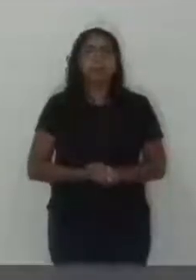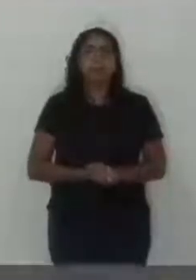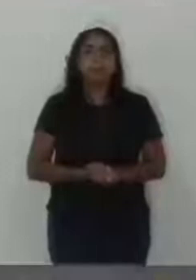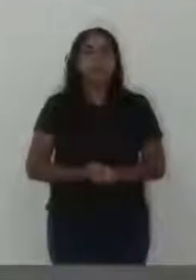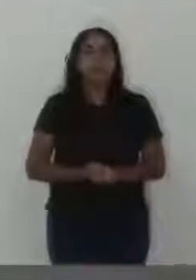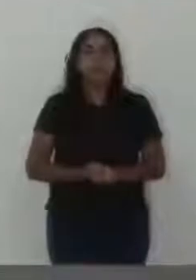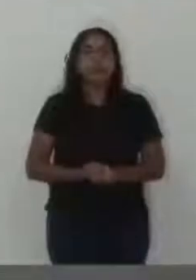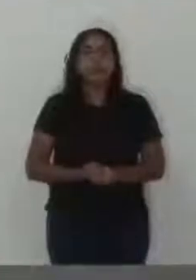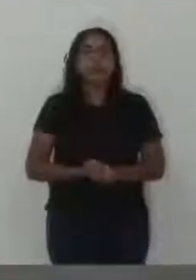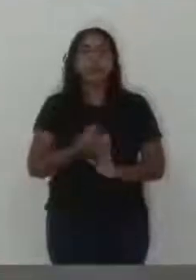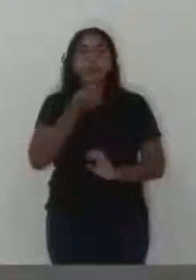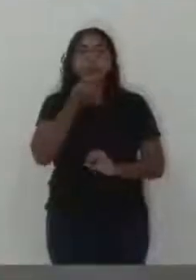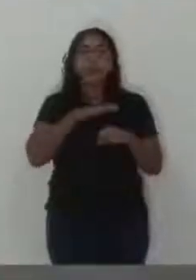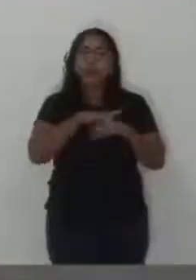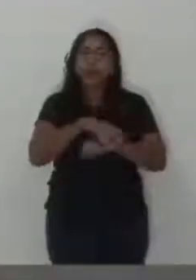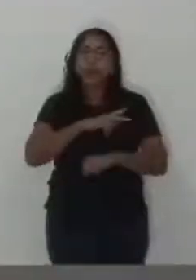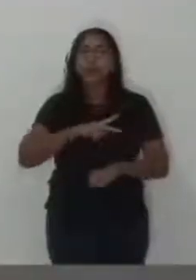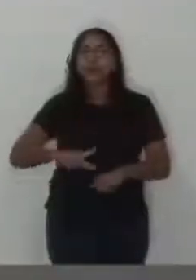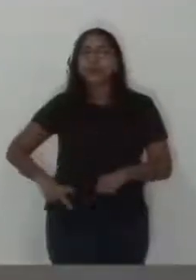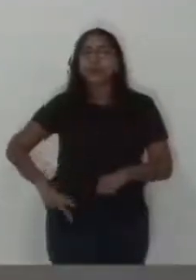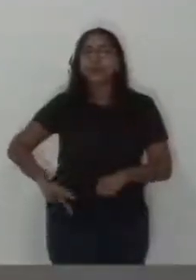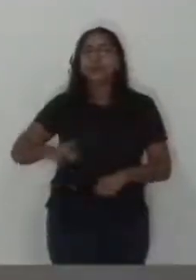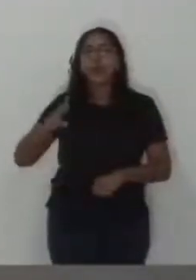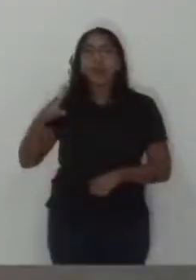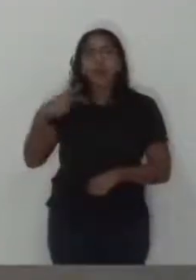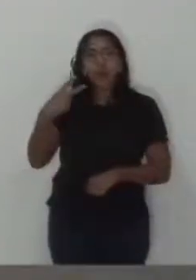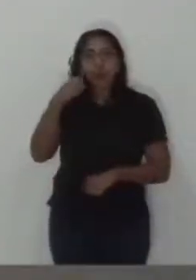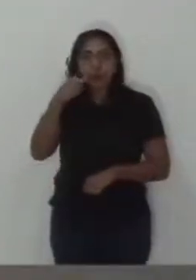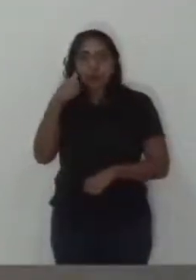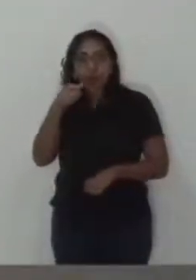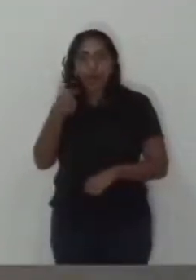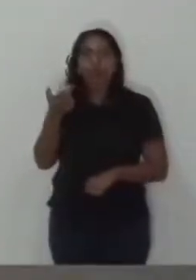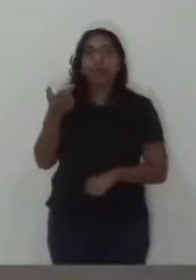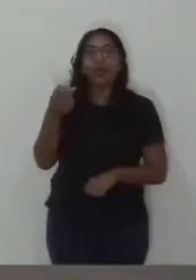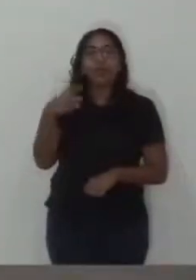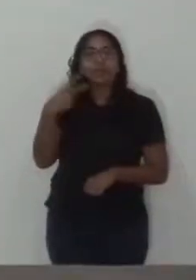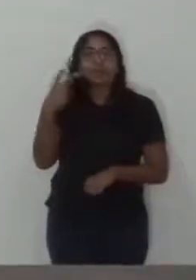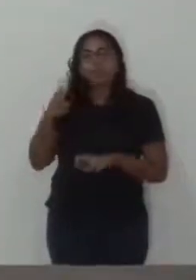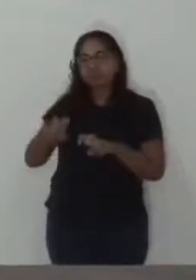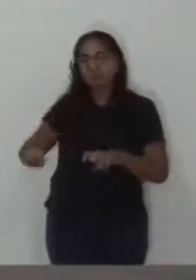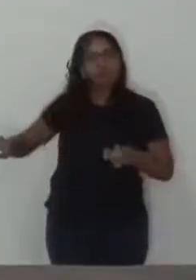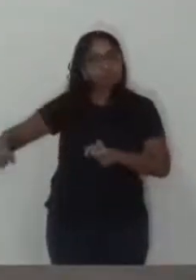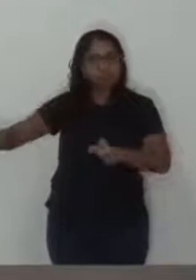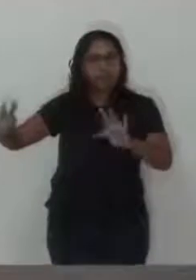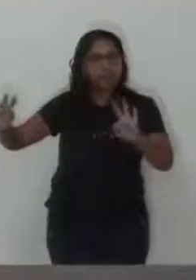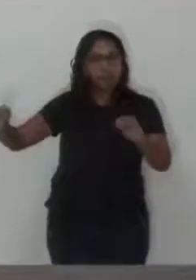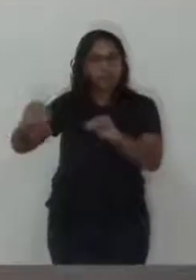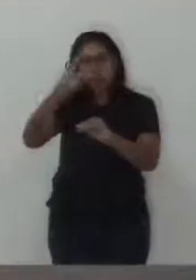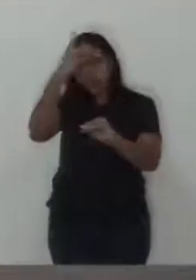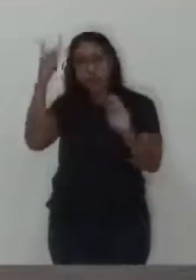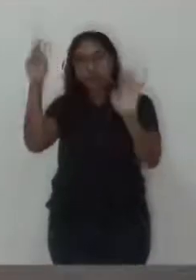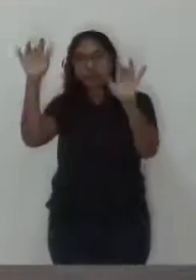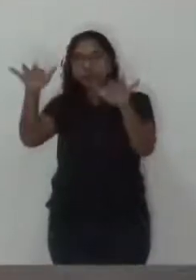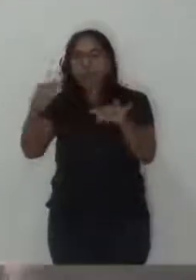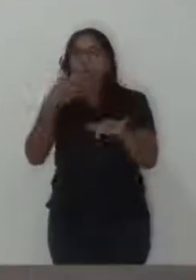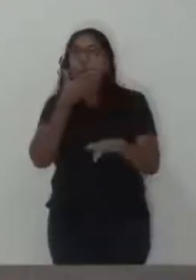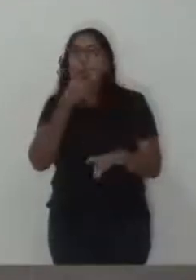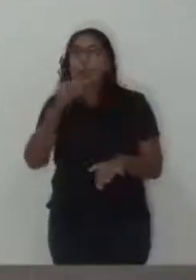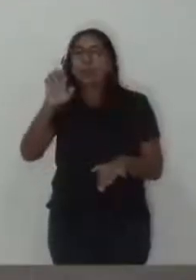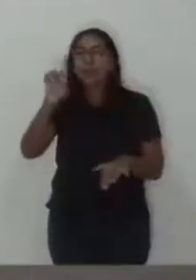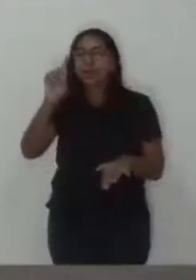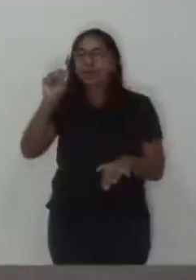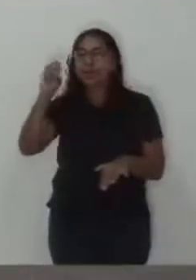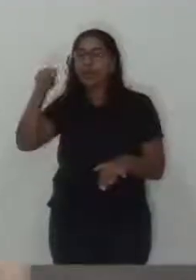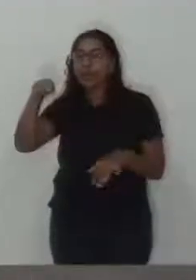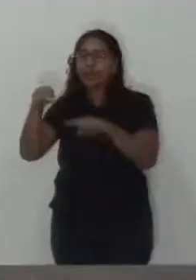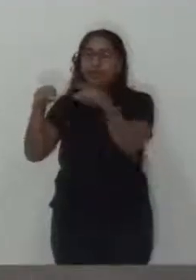Obrigado. Boa noite, presidente. Vereadora Flávia, Dora Ana, mais para os vereadores, público-presidente, Edson, Marcão, veio você aqui,